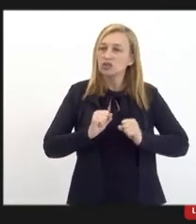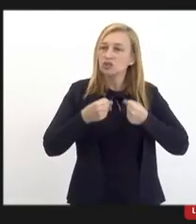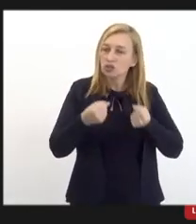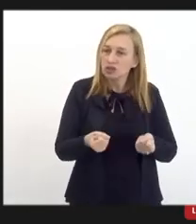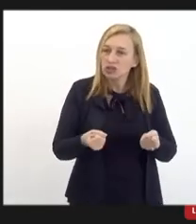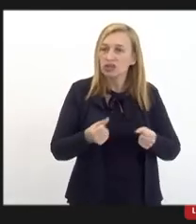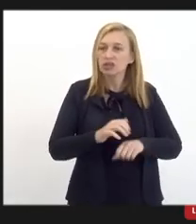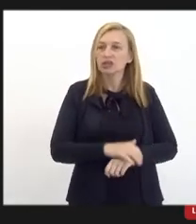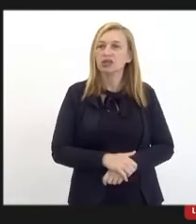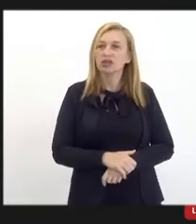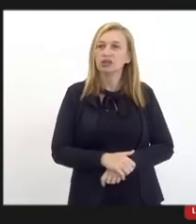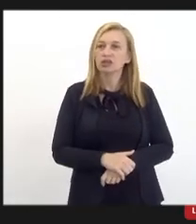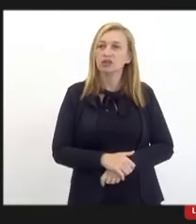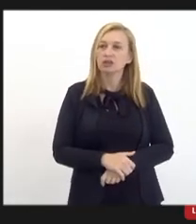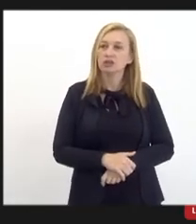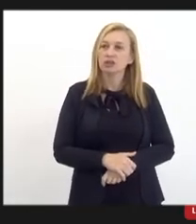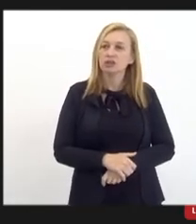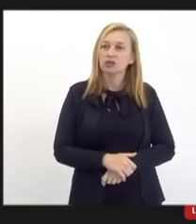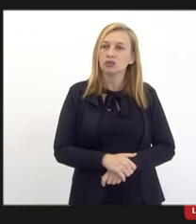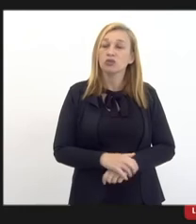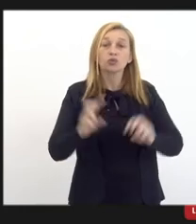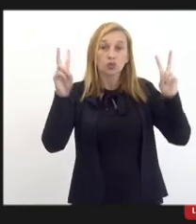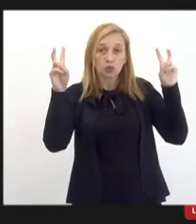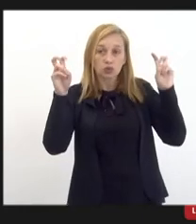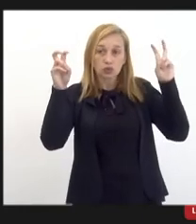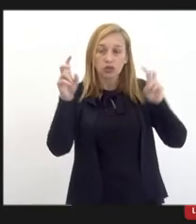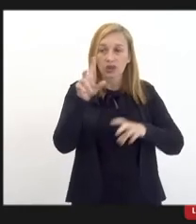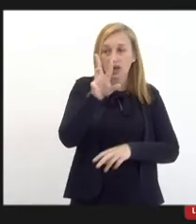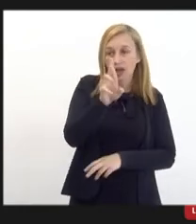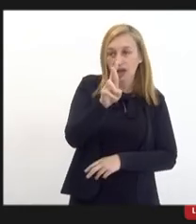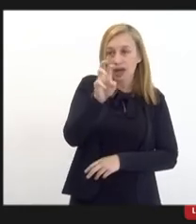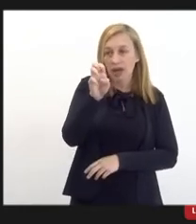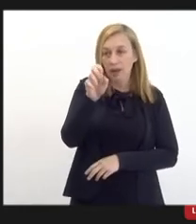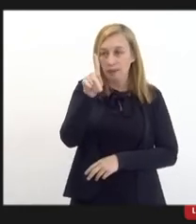sobre a questão do repeto.